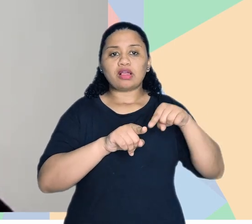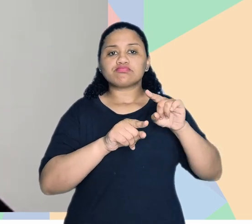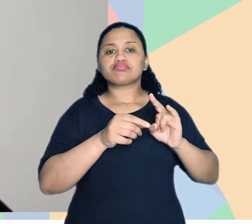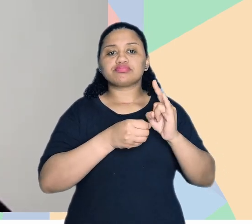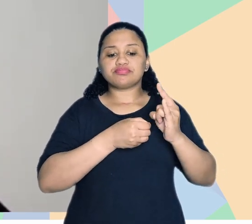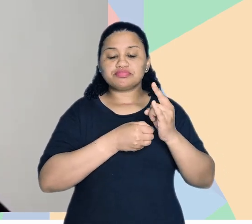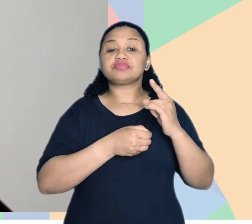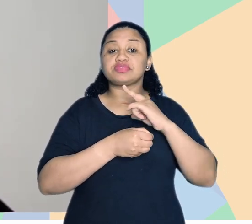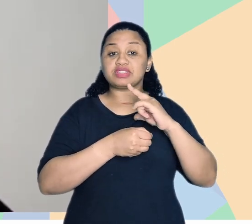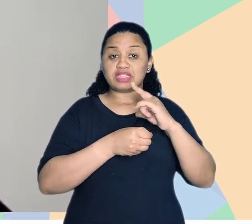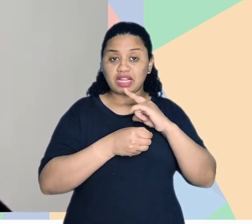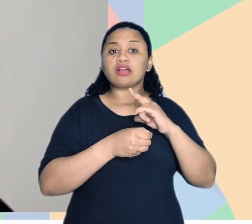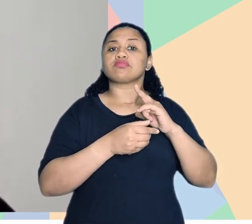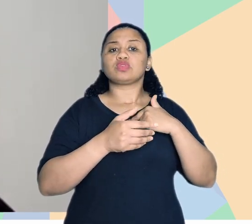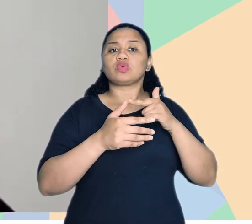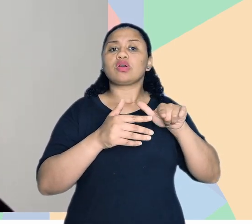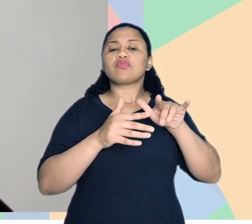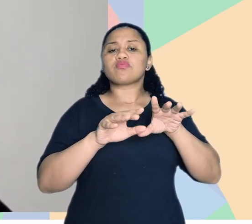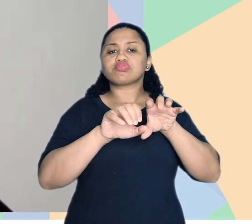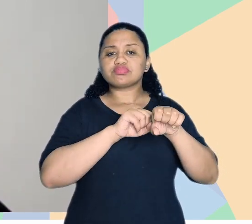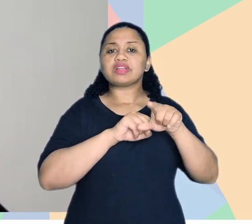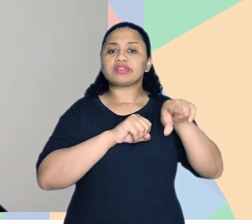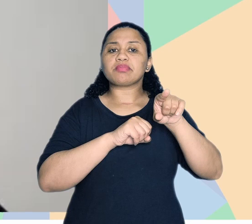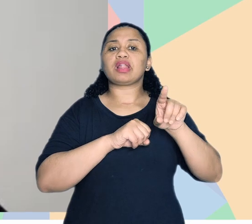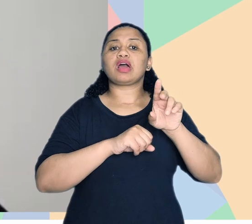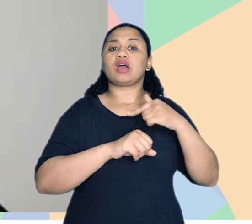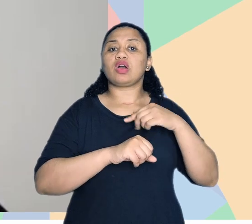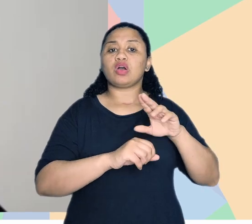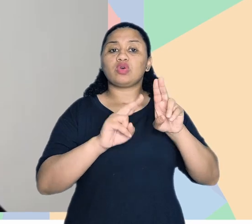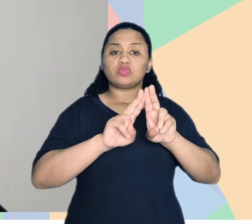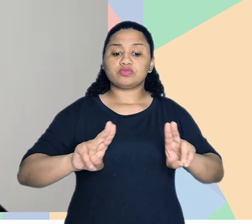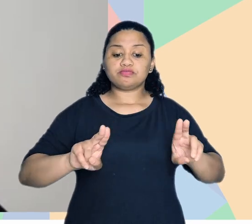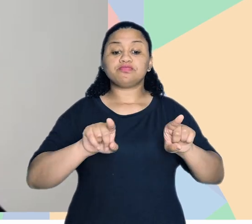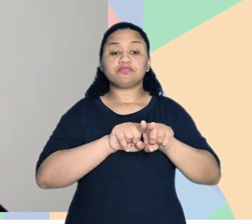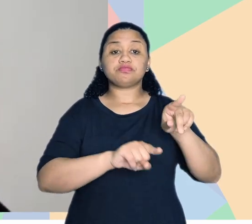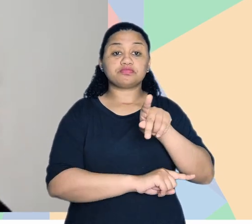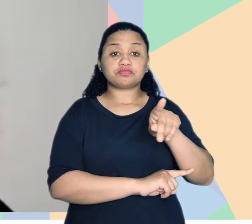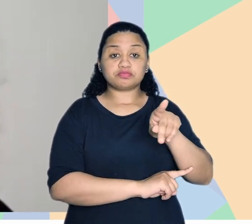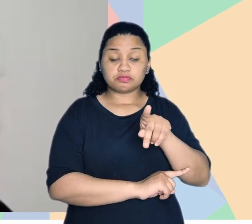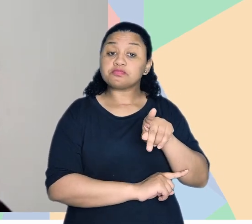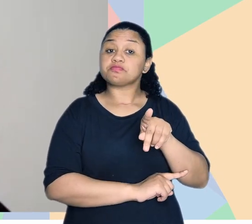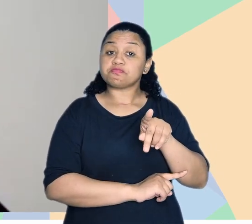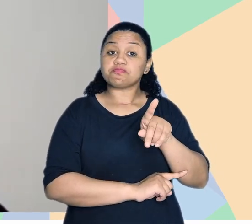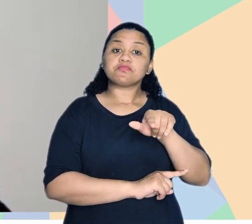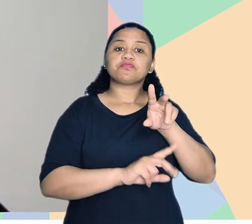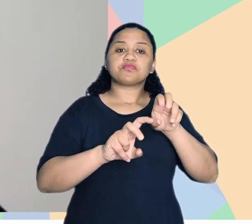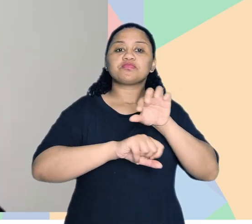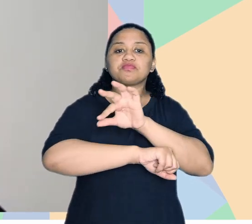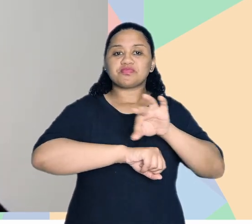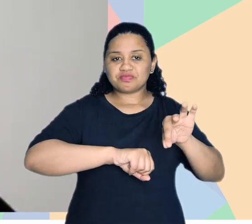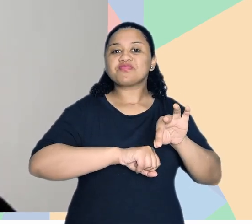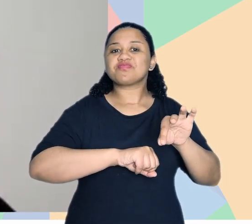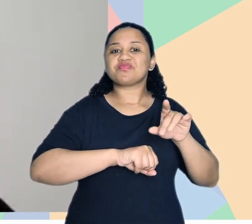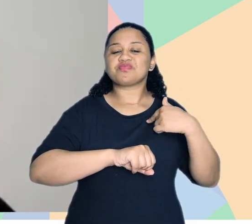Universidade Federal de Santa Catarina. Ela também é professora de arquitetura e urbanismo na UDESC, que é a